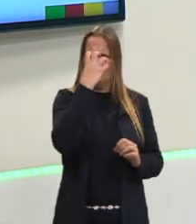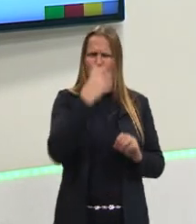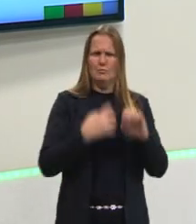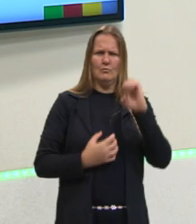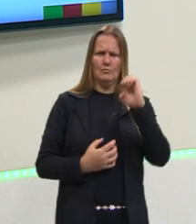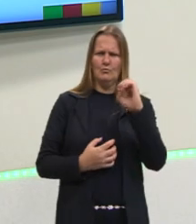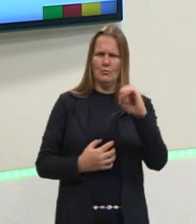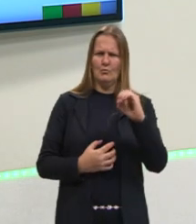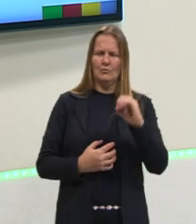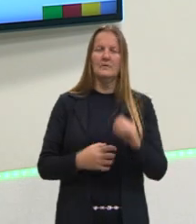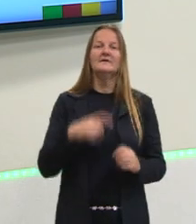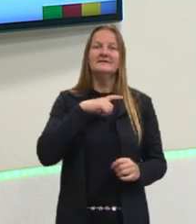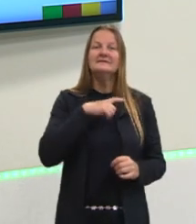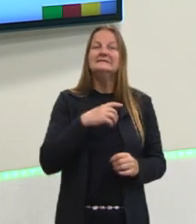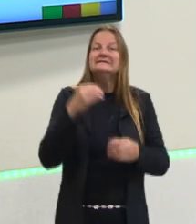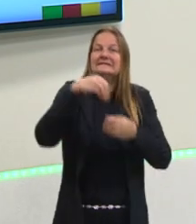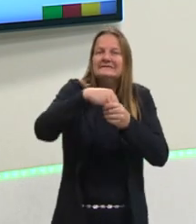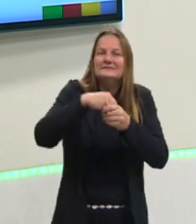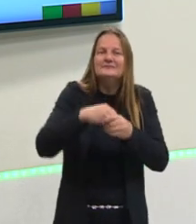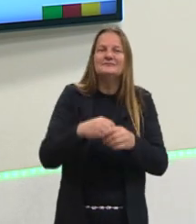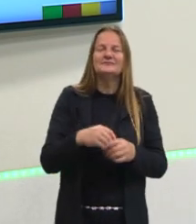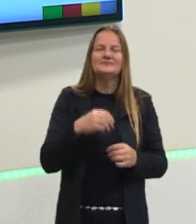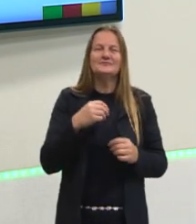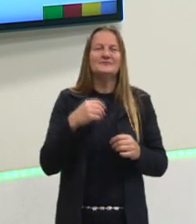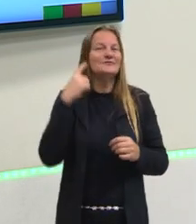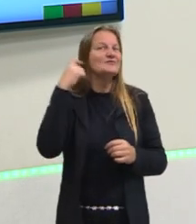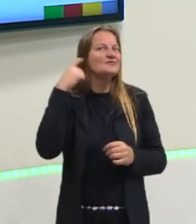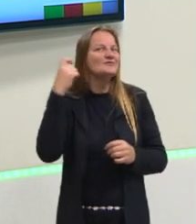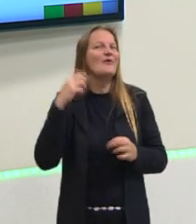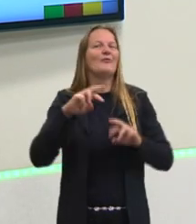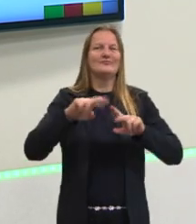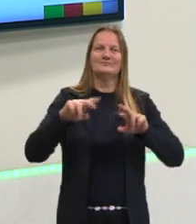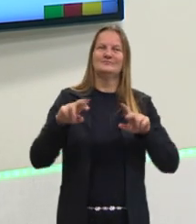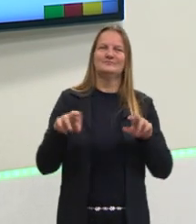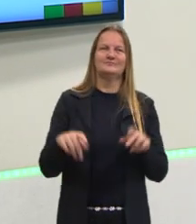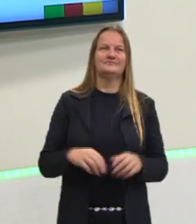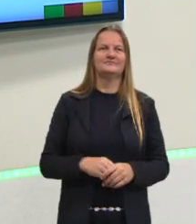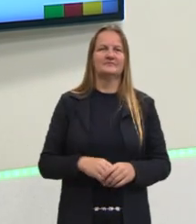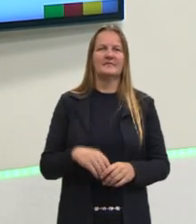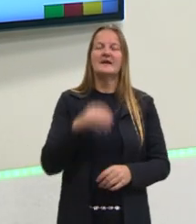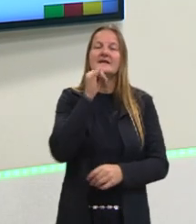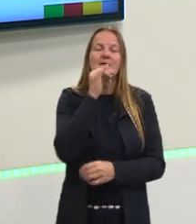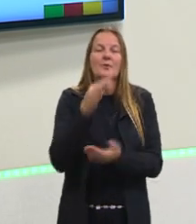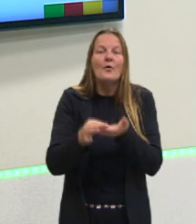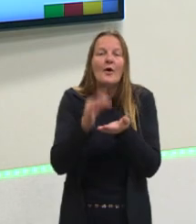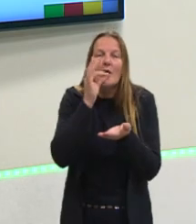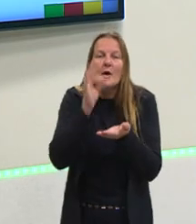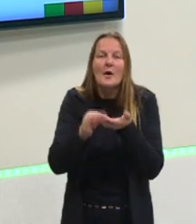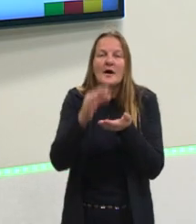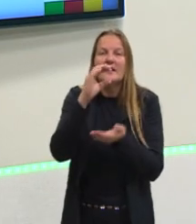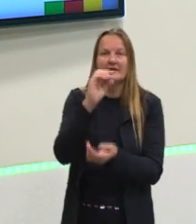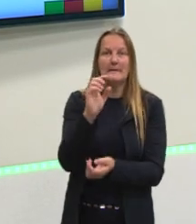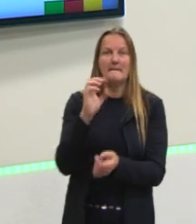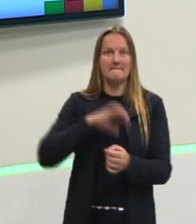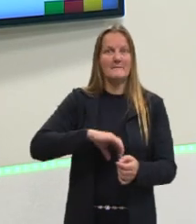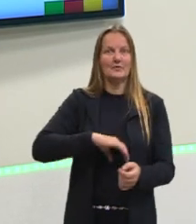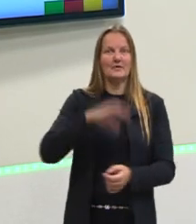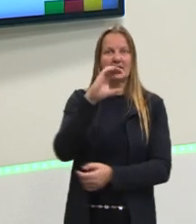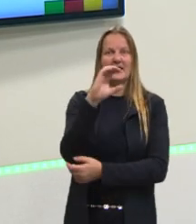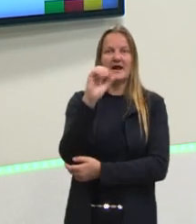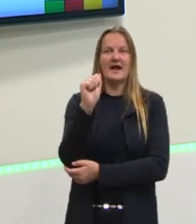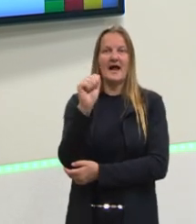espanhola, mas é como se eles tivessem. Então, nós poderíamos falar, por exemplo, a palavra café, que em português se